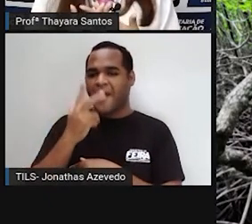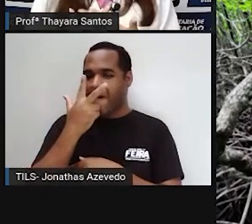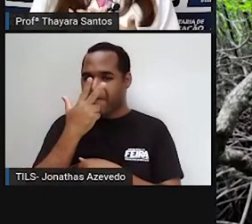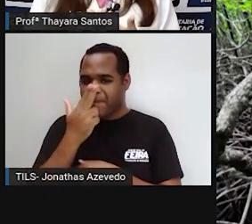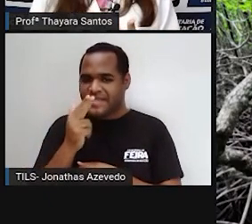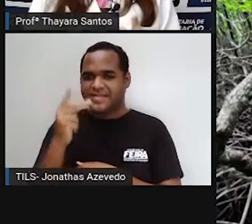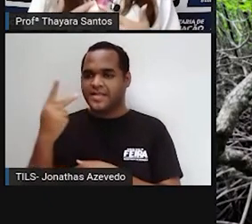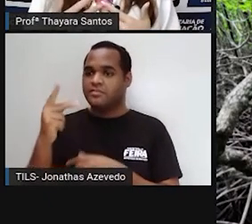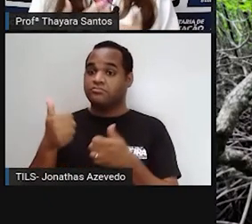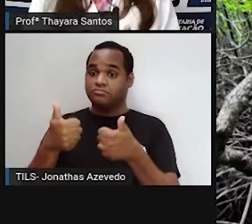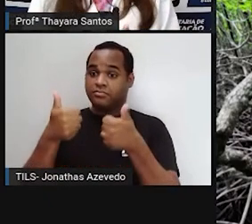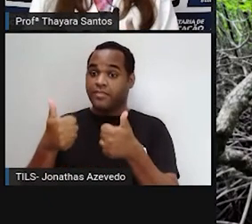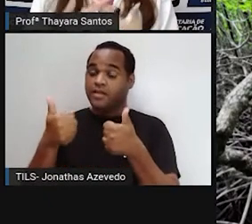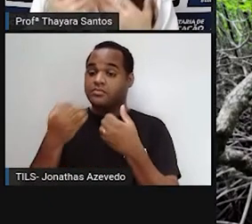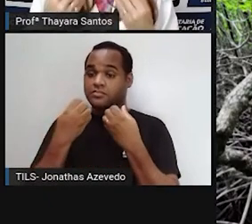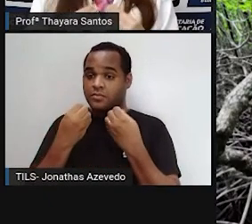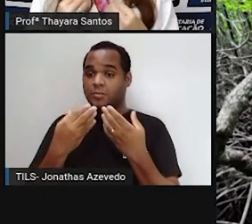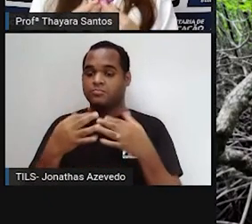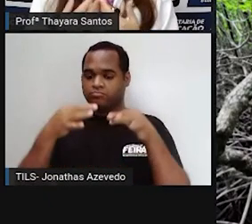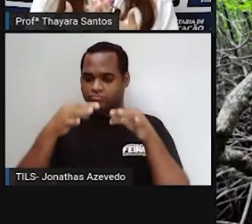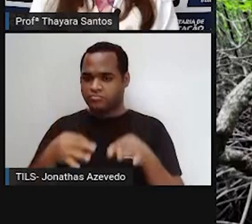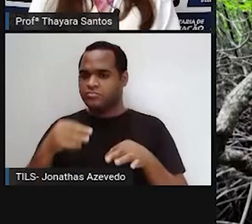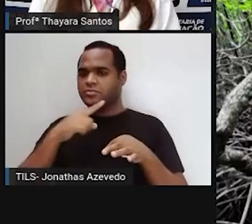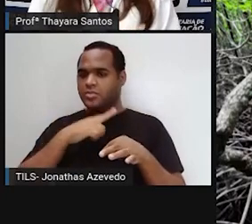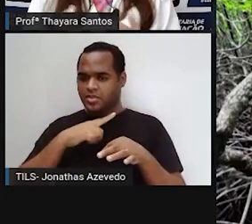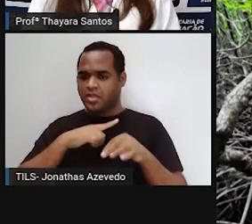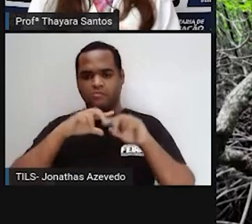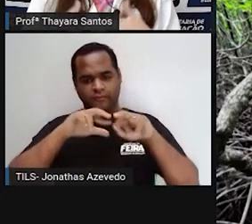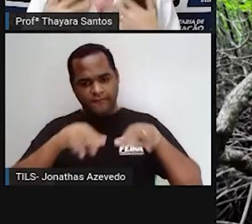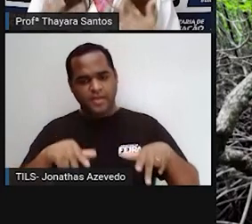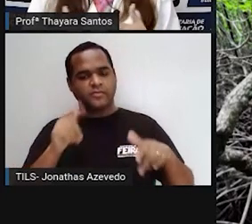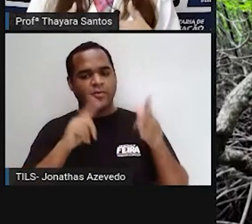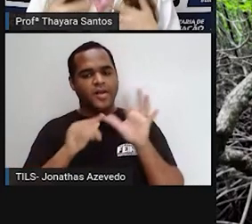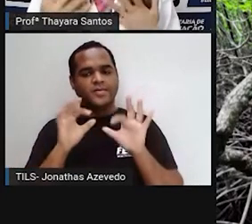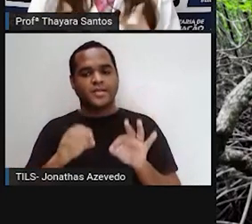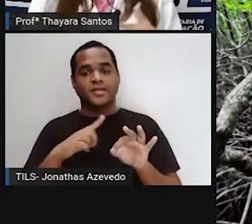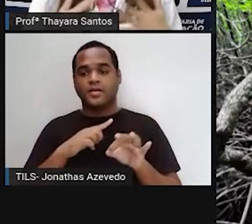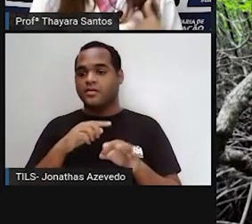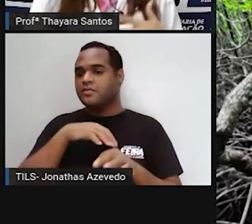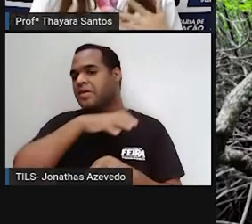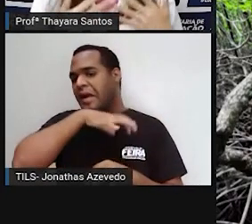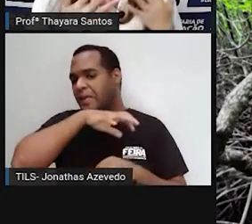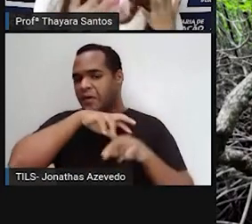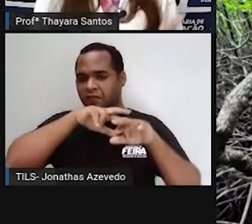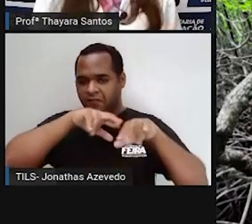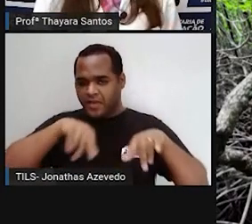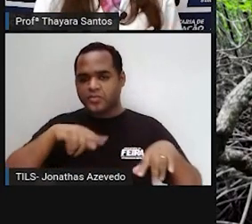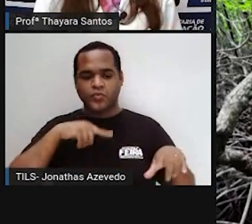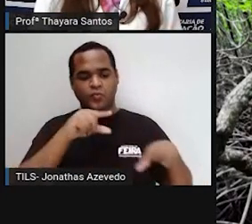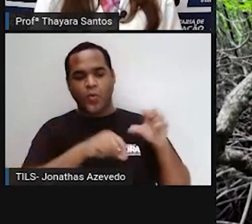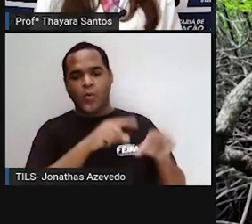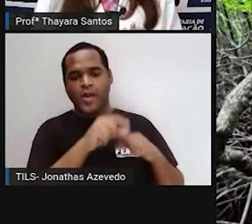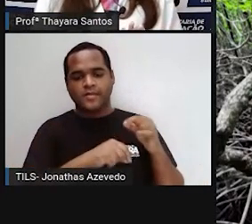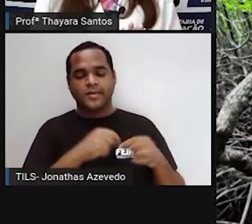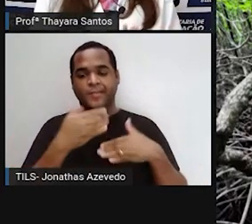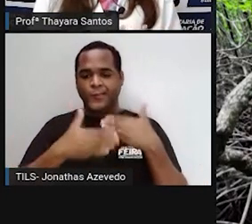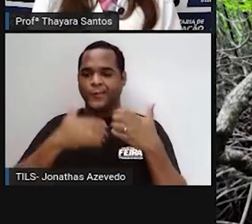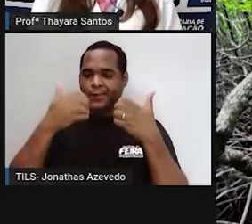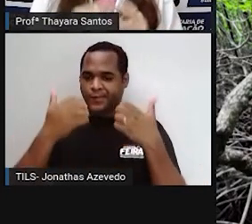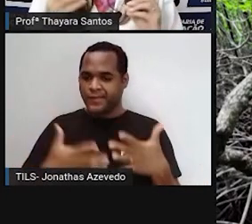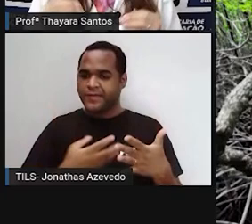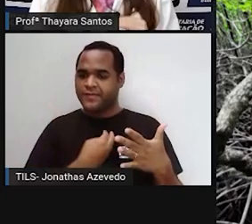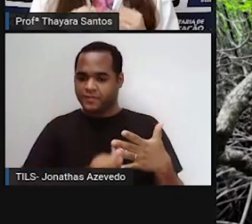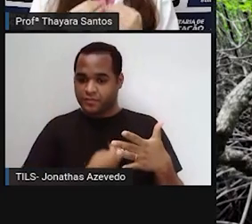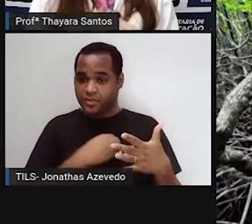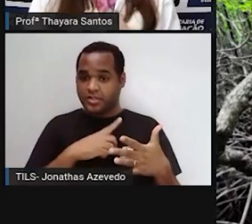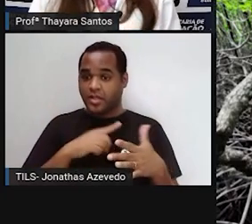rico em nutrientes. E é justamente por ter tantos nutrientes que muitos animais escolhem se reproduzir nesse tipo de ecossistema, tá?